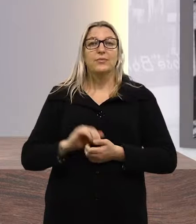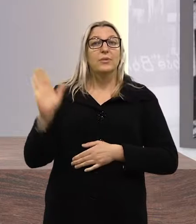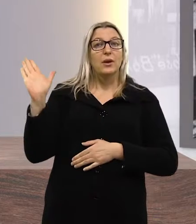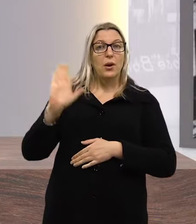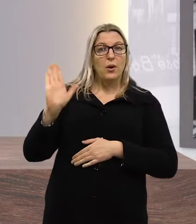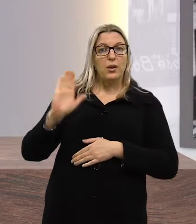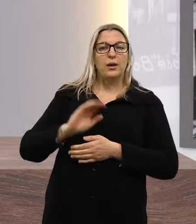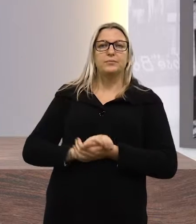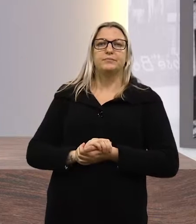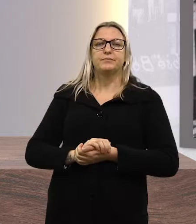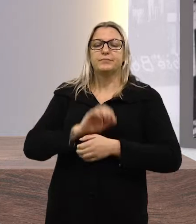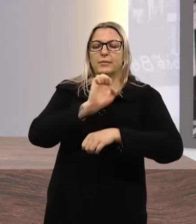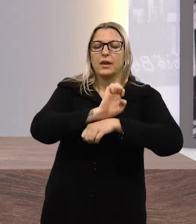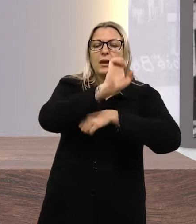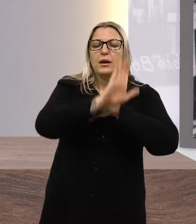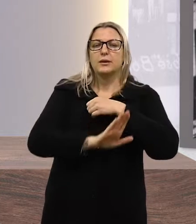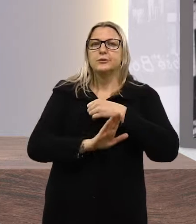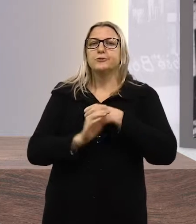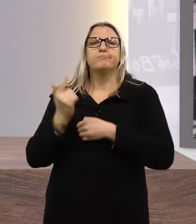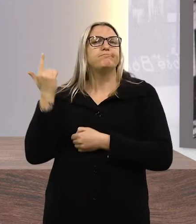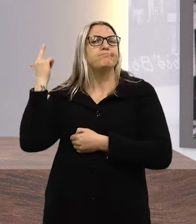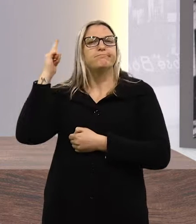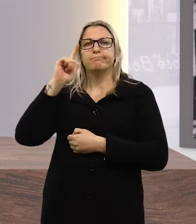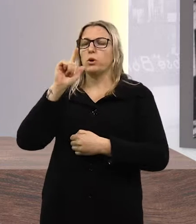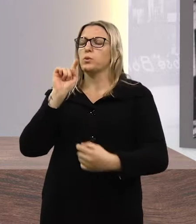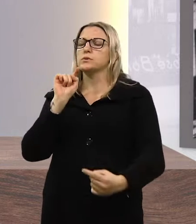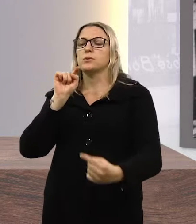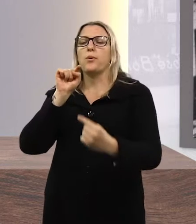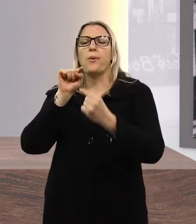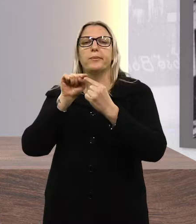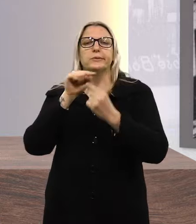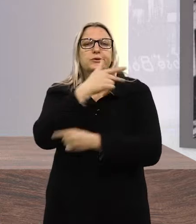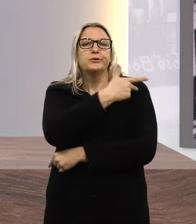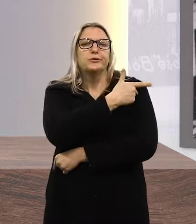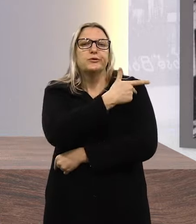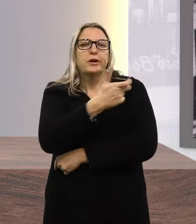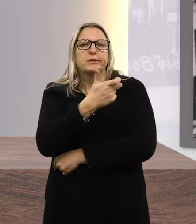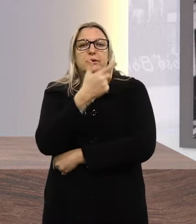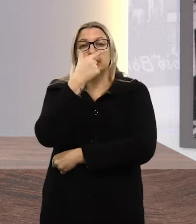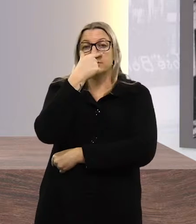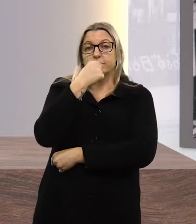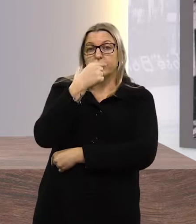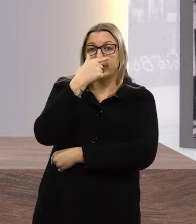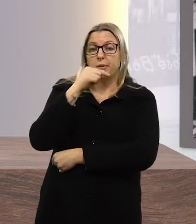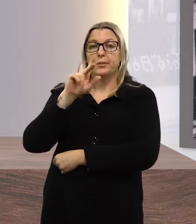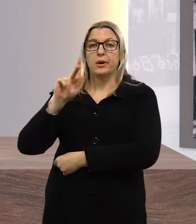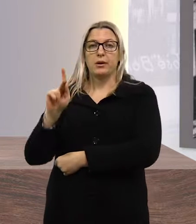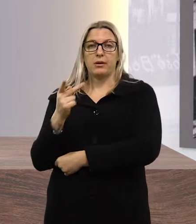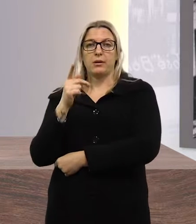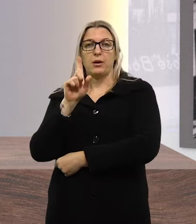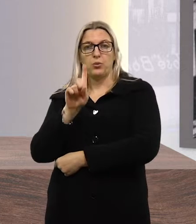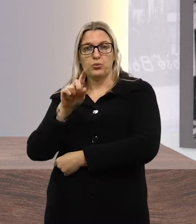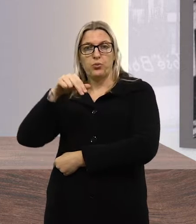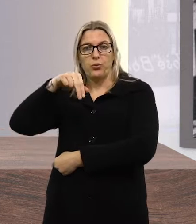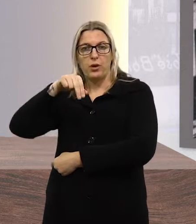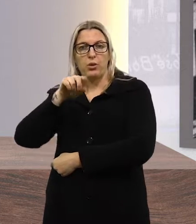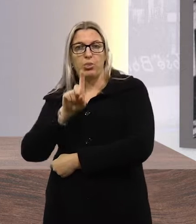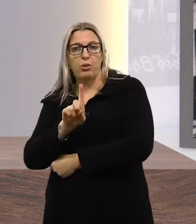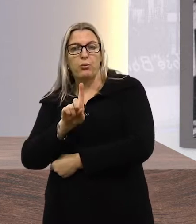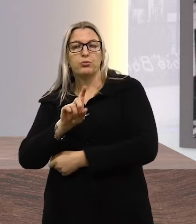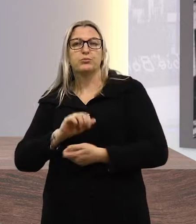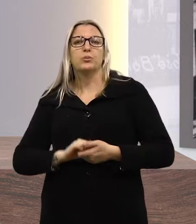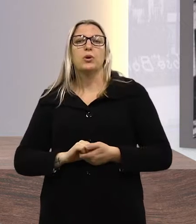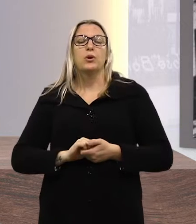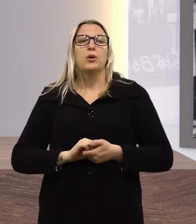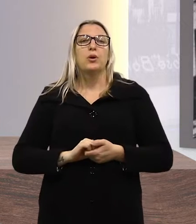Olá! Erechim está longe de bater a meta de vacinação contra a gripe H1N1. Em